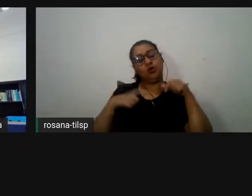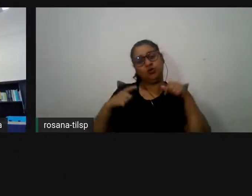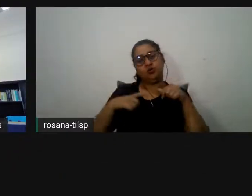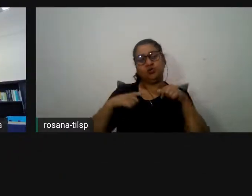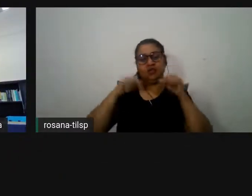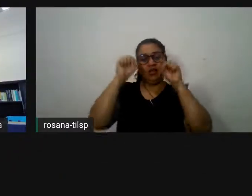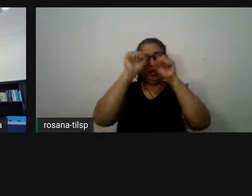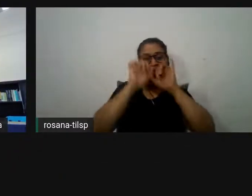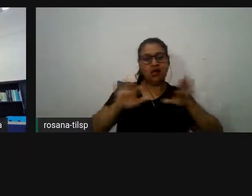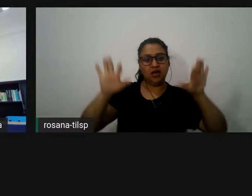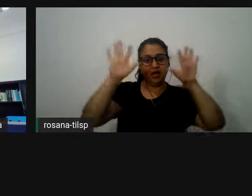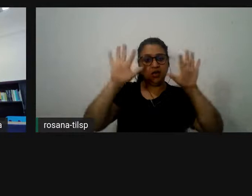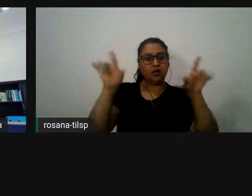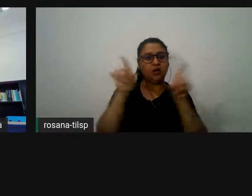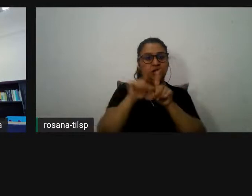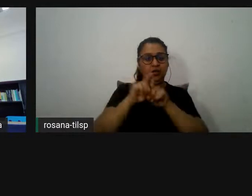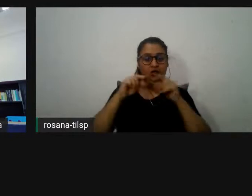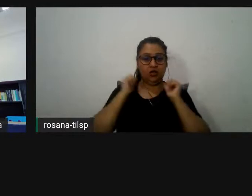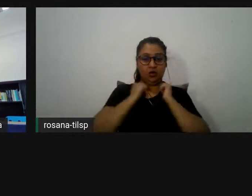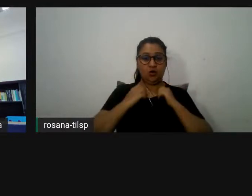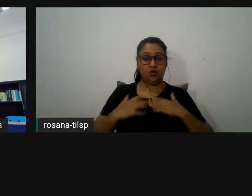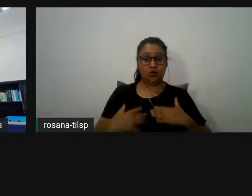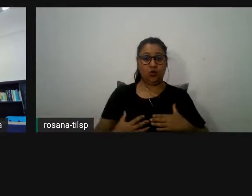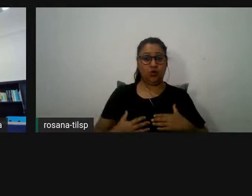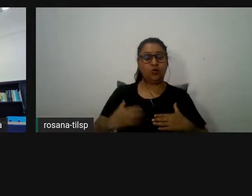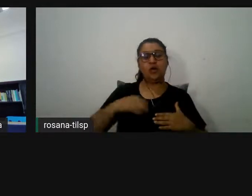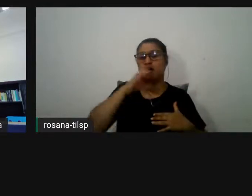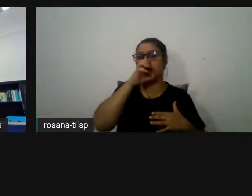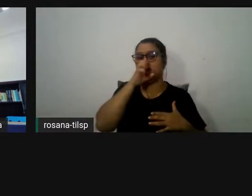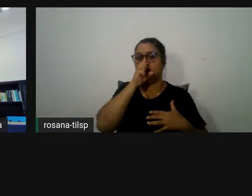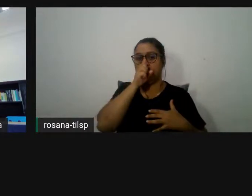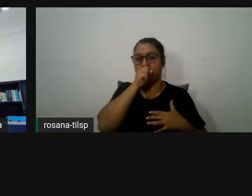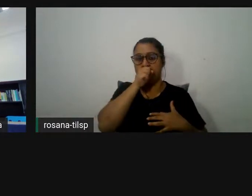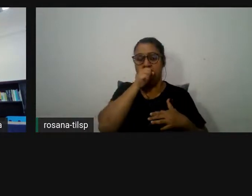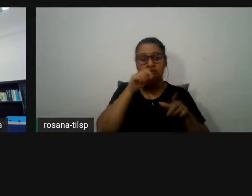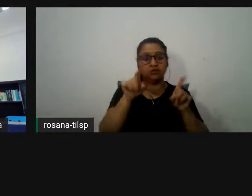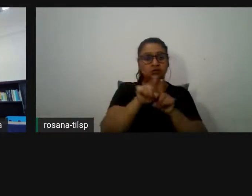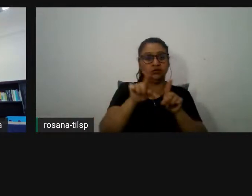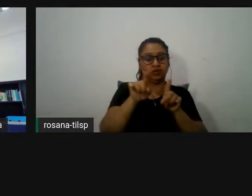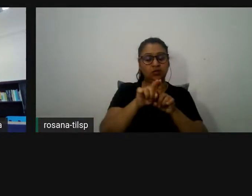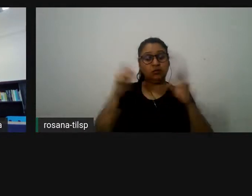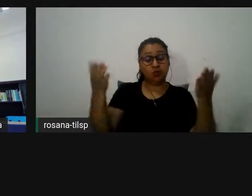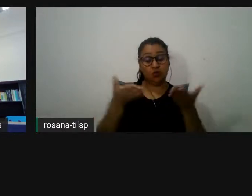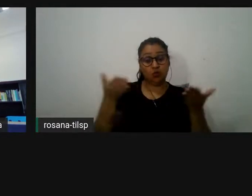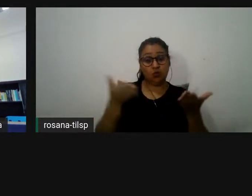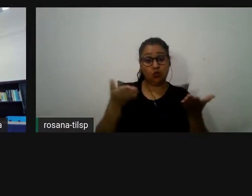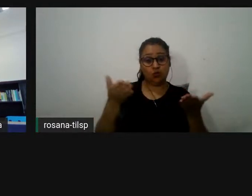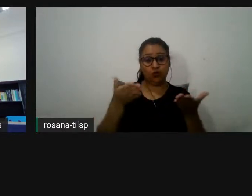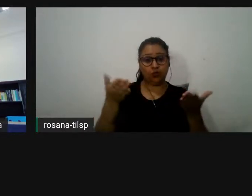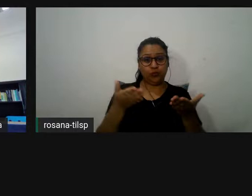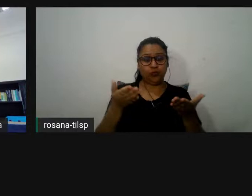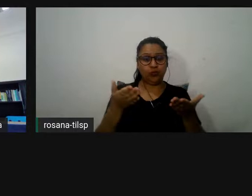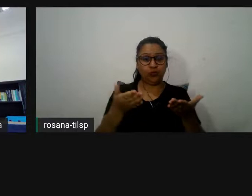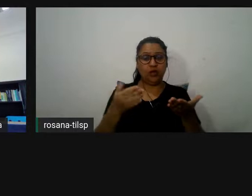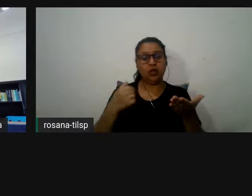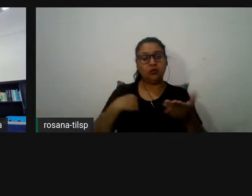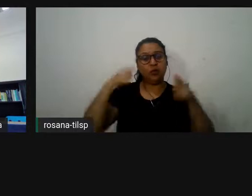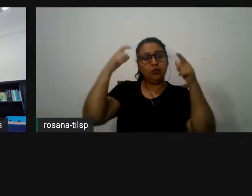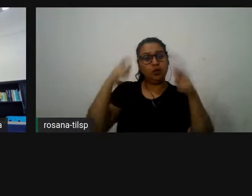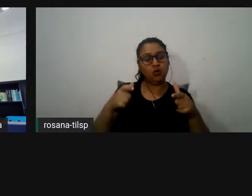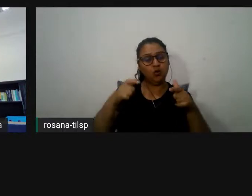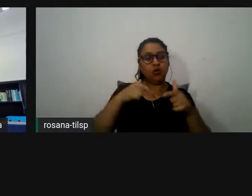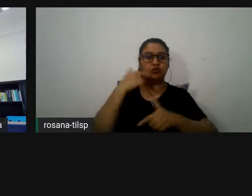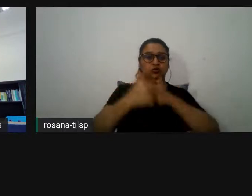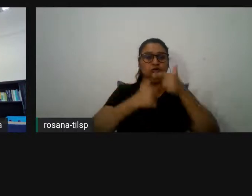e estou vestida com uma blusa cor de laranja e encontro-me neste momento no meu local de trabalho no meu